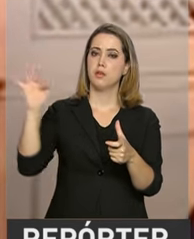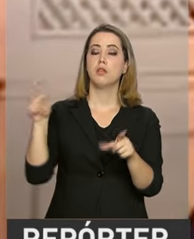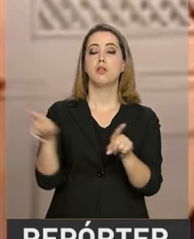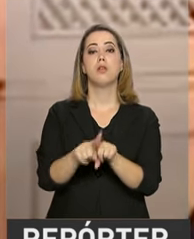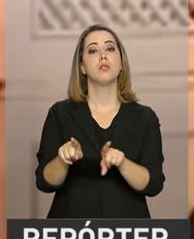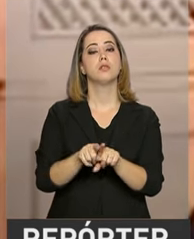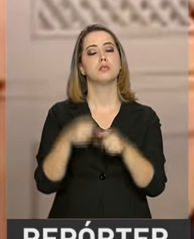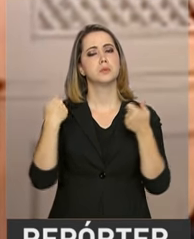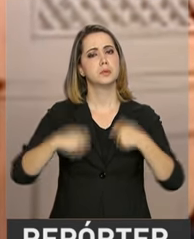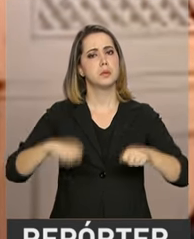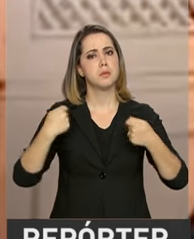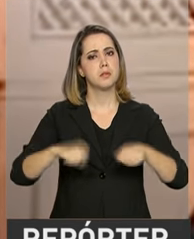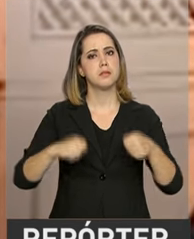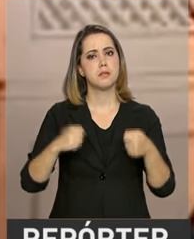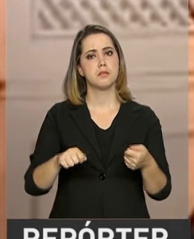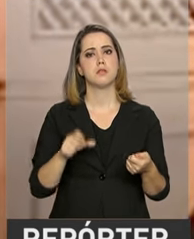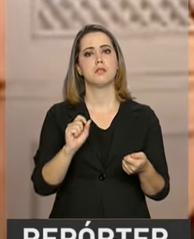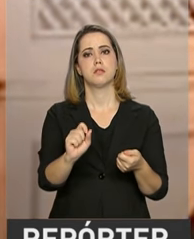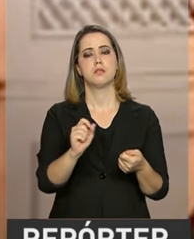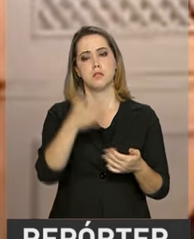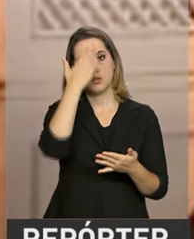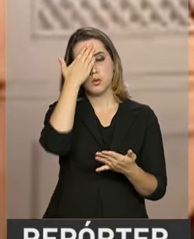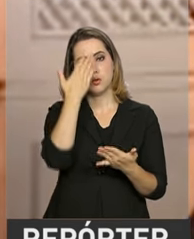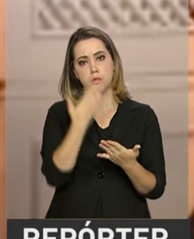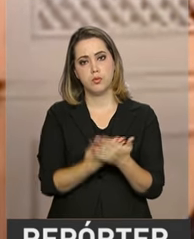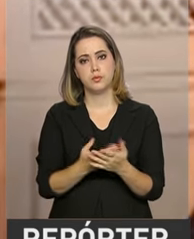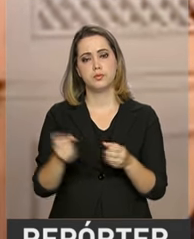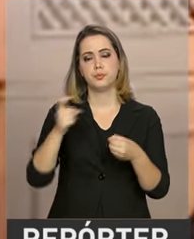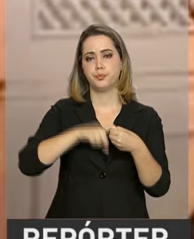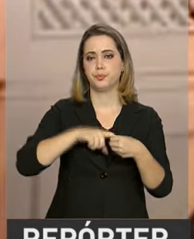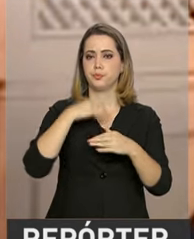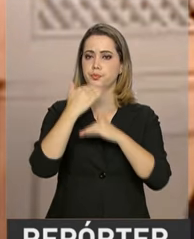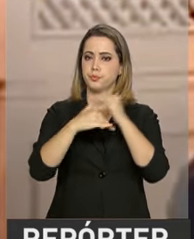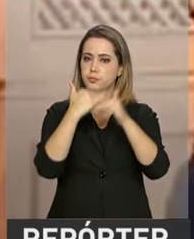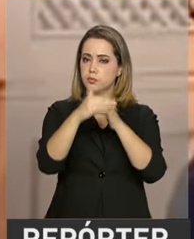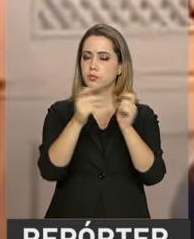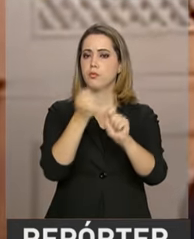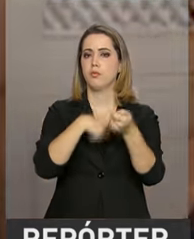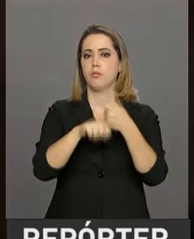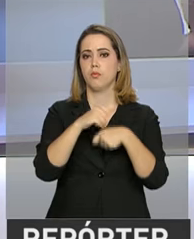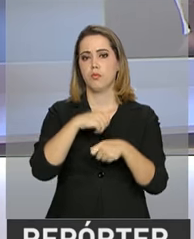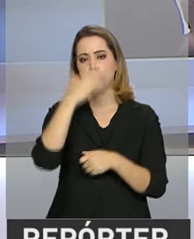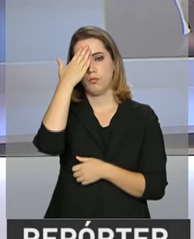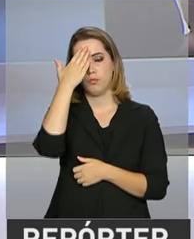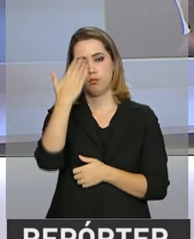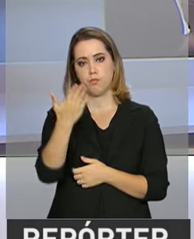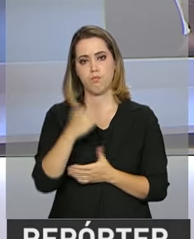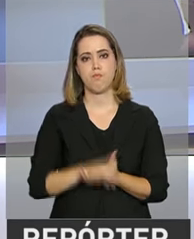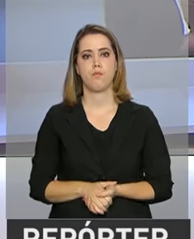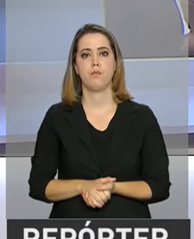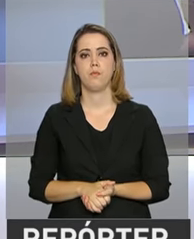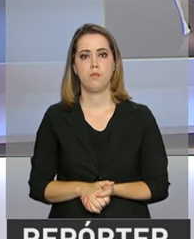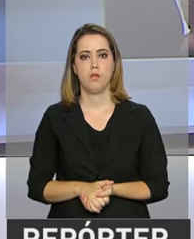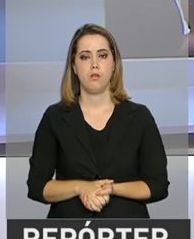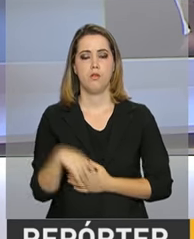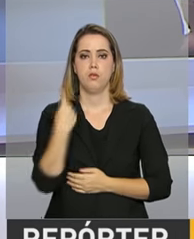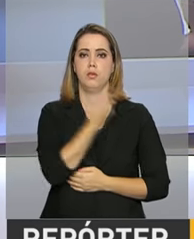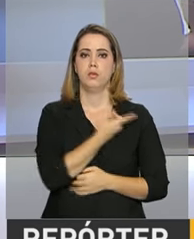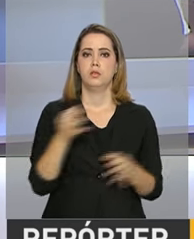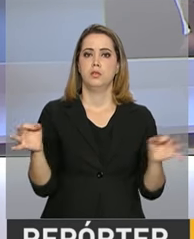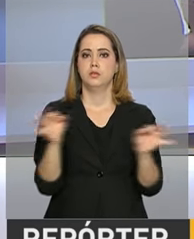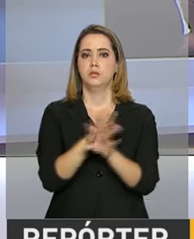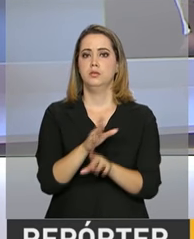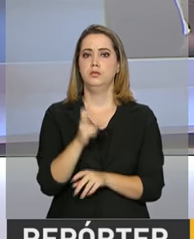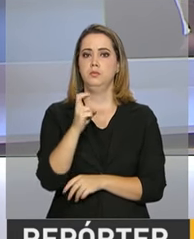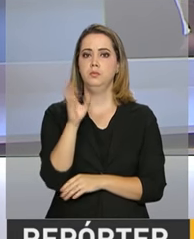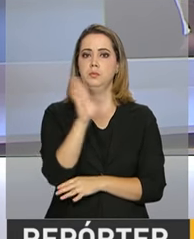necessária confiança para a retomada do crescimento econômico. Obrigado. Nós ficamos por aqui e